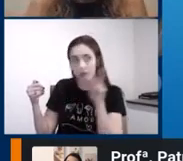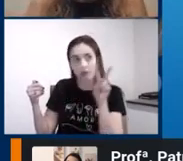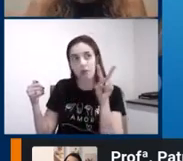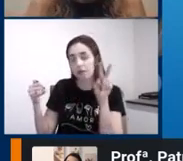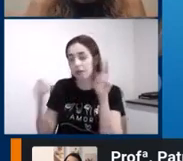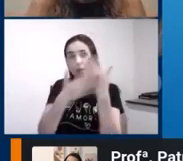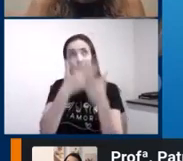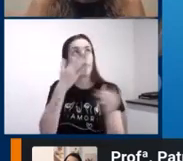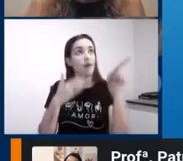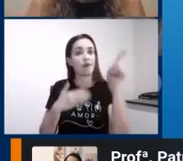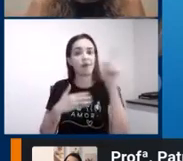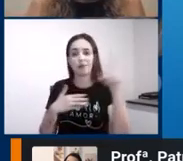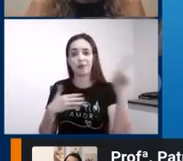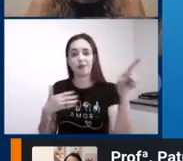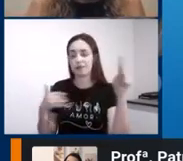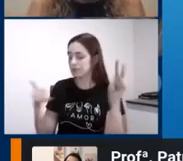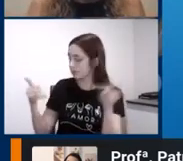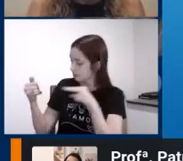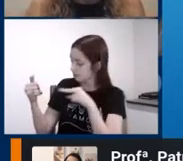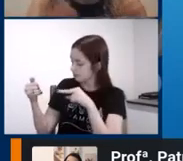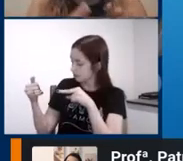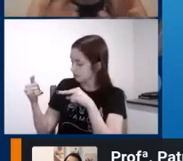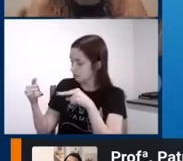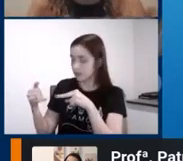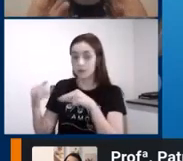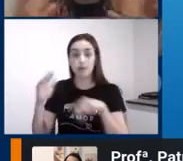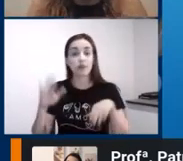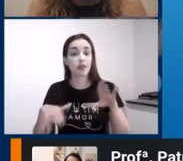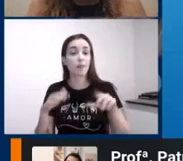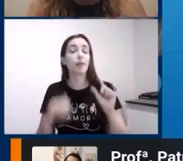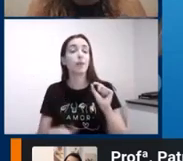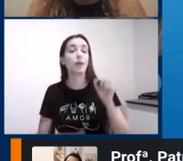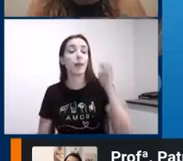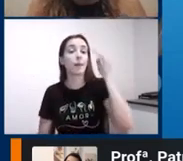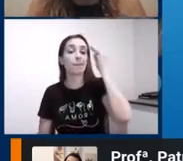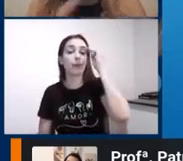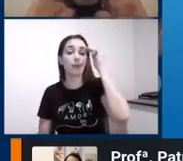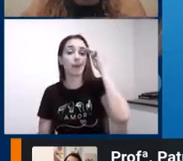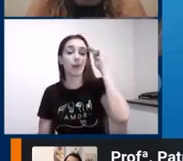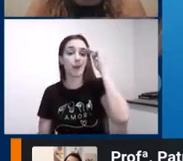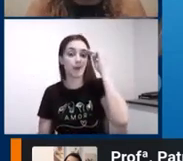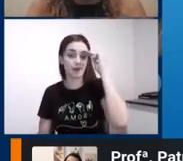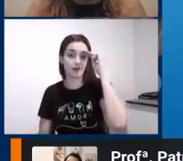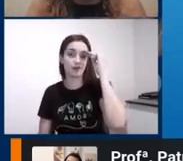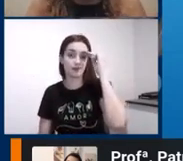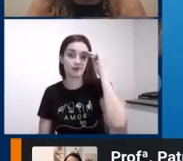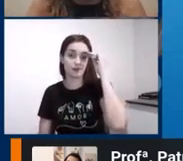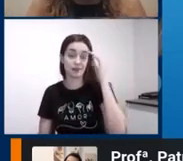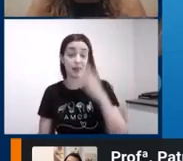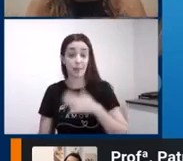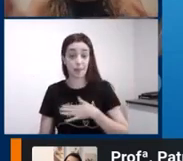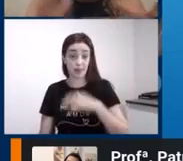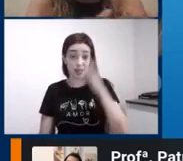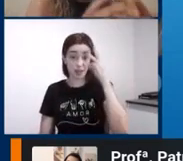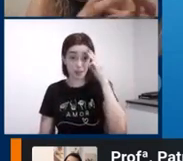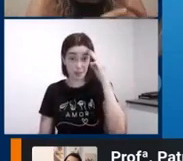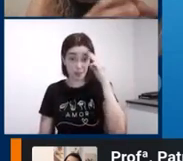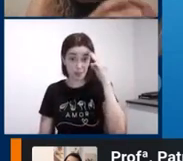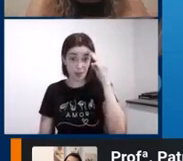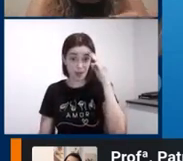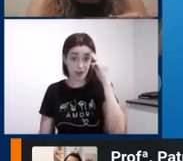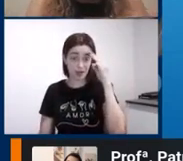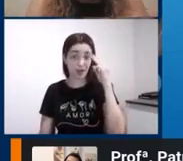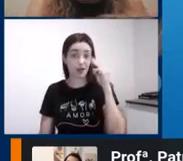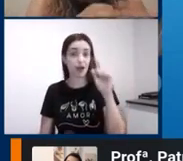Depende das minhas memórias. São elas que vão me levar a fazer essas escolhas. E essa